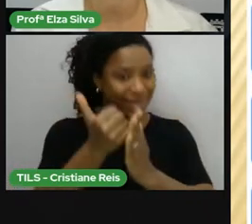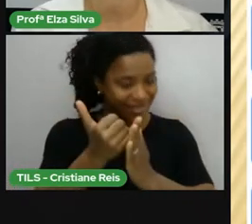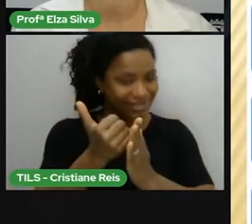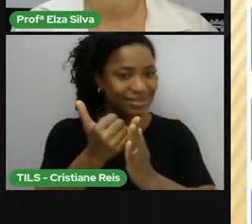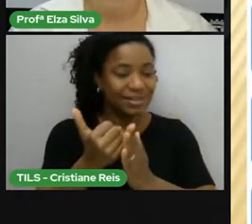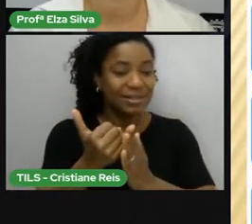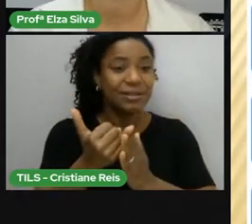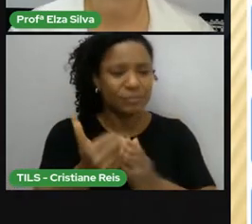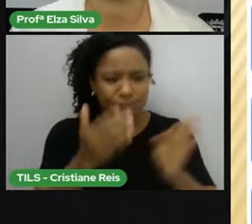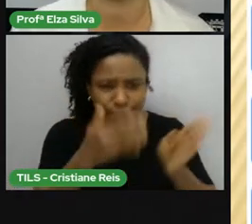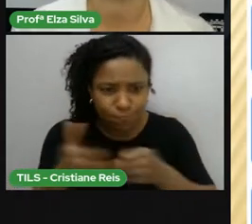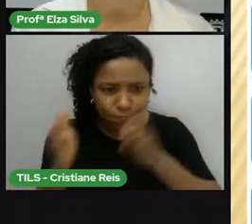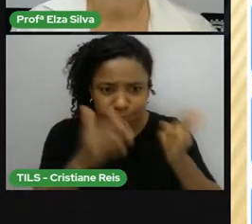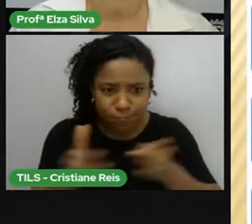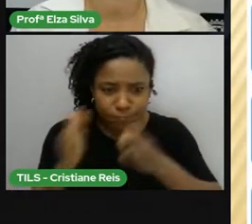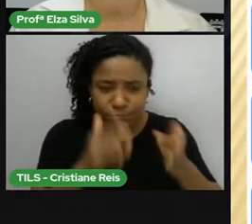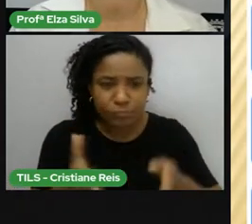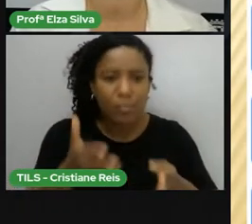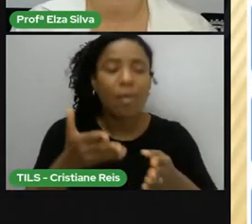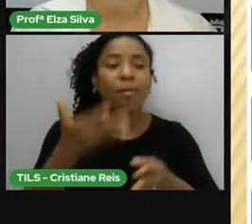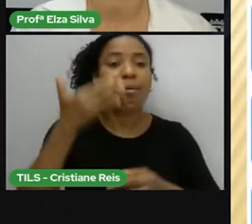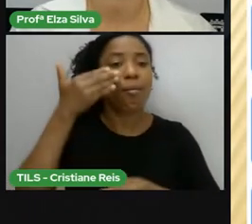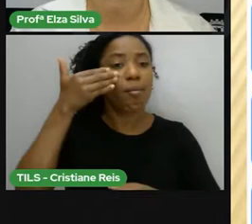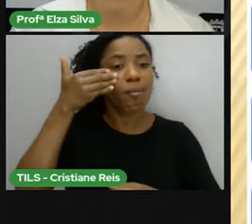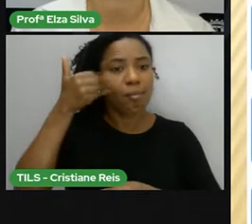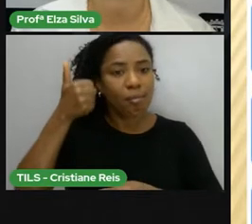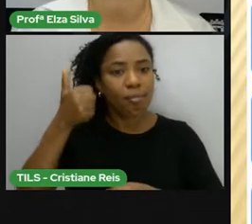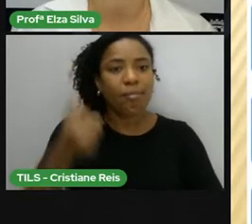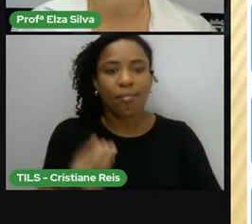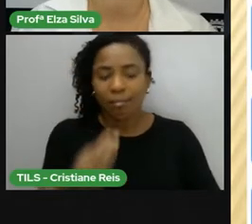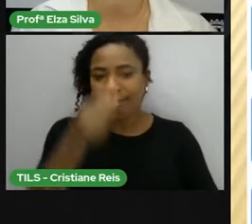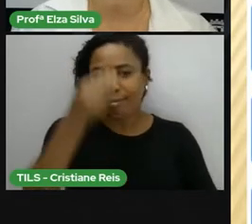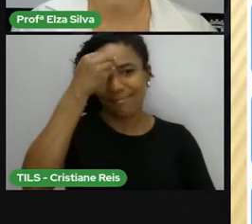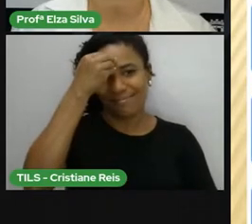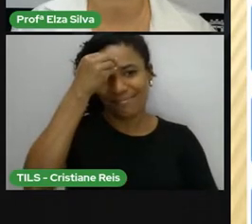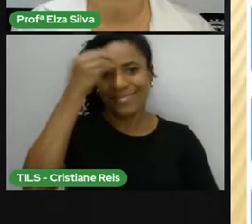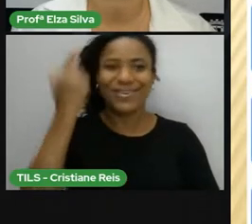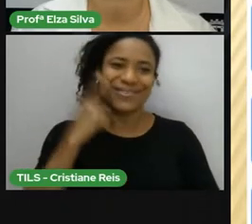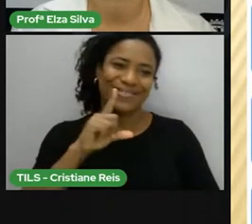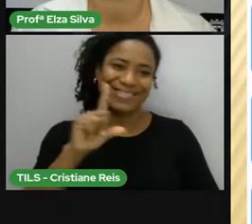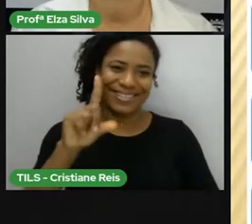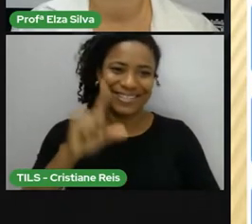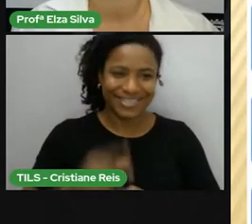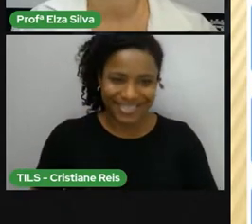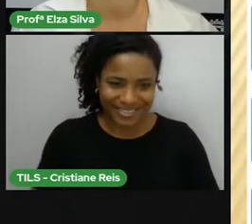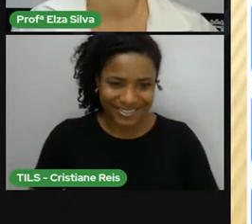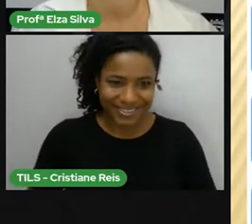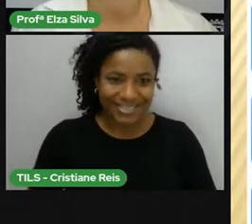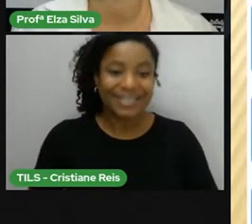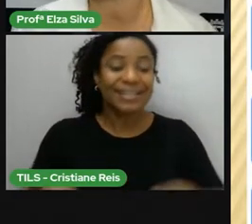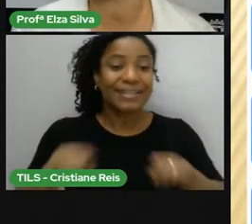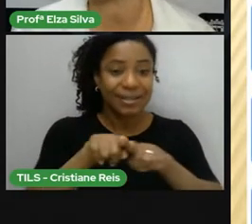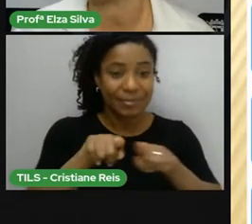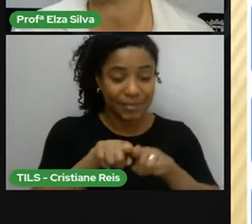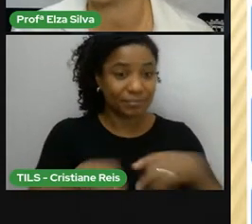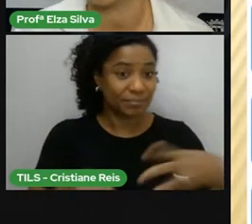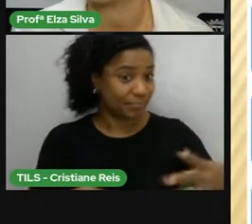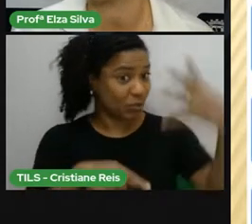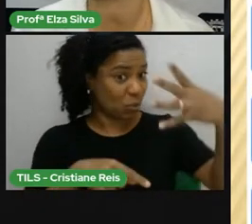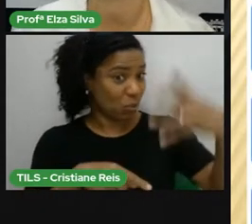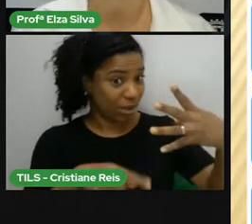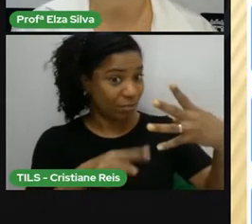conseguir garantir que aprendeu aquilo que nós vamos comunicar hoje. Realize todas as